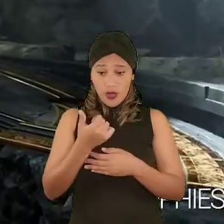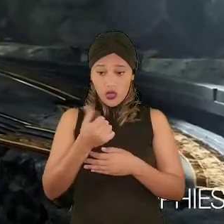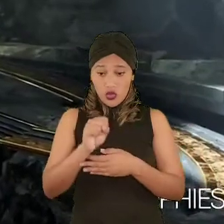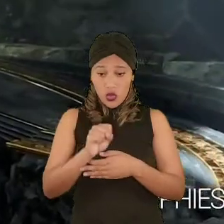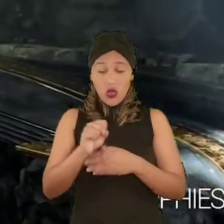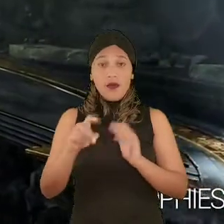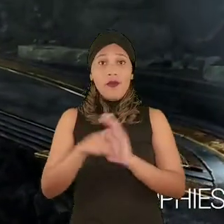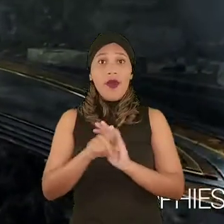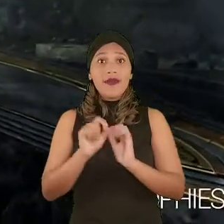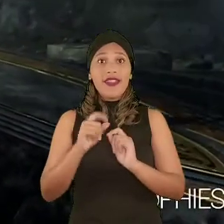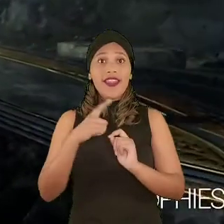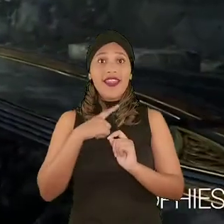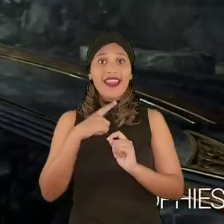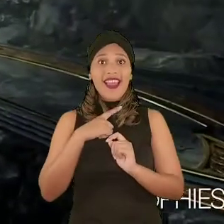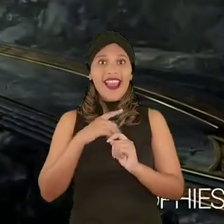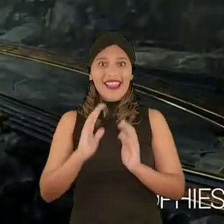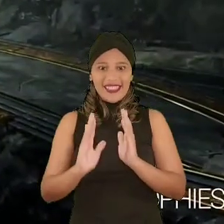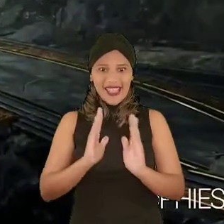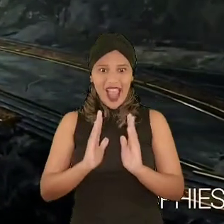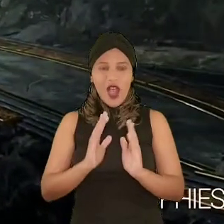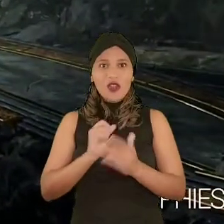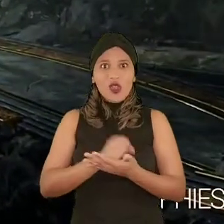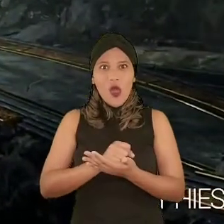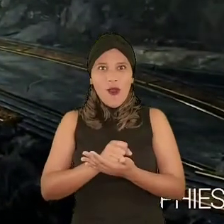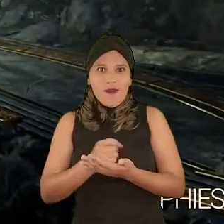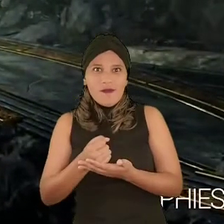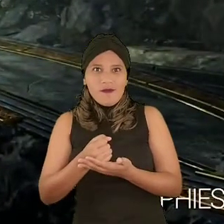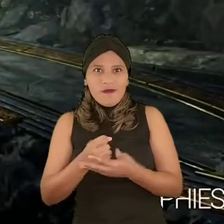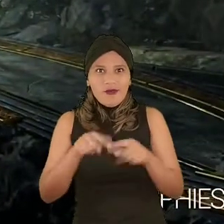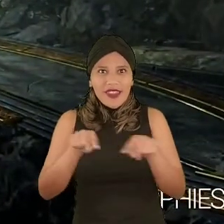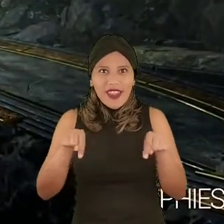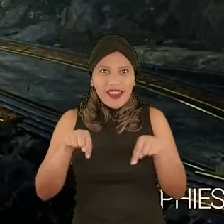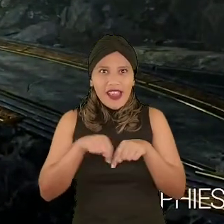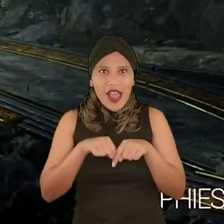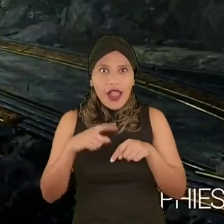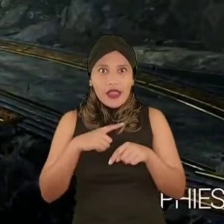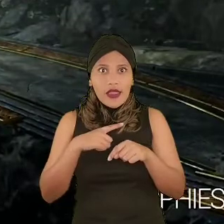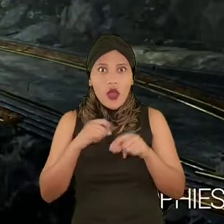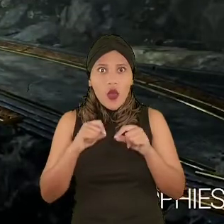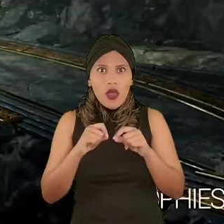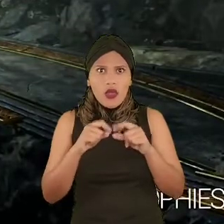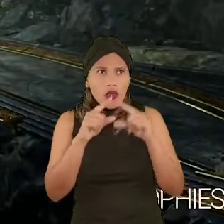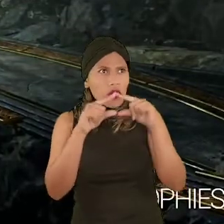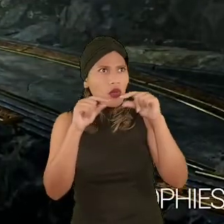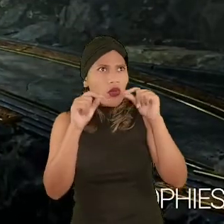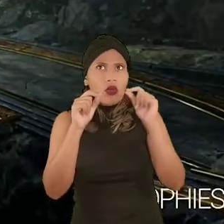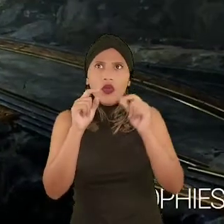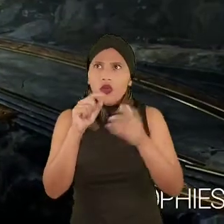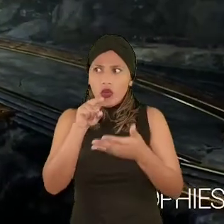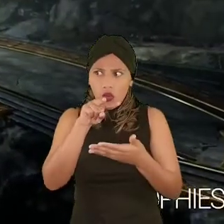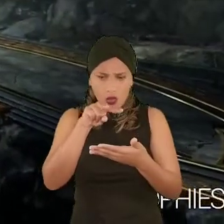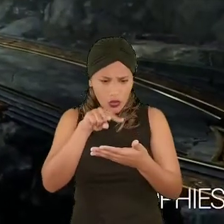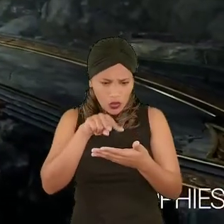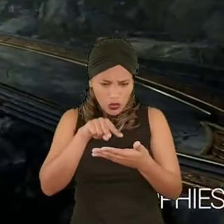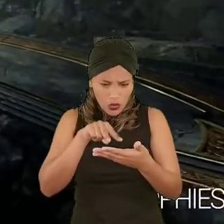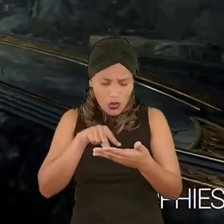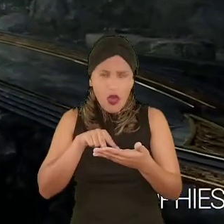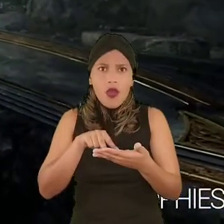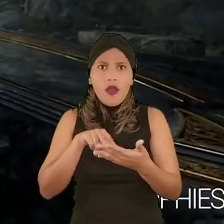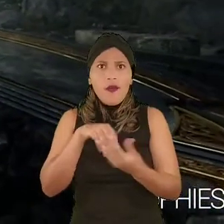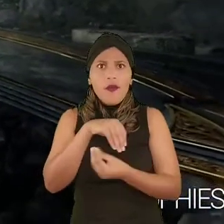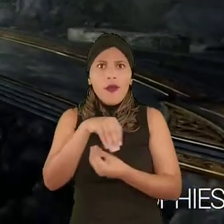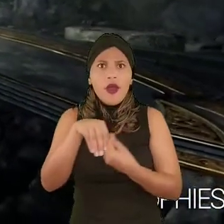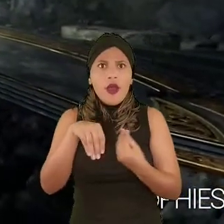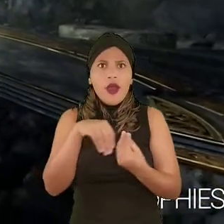exemplo, há o puzzle Estações, em que o jogador está em uma sala e aparecem símbolos após a leitura de uma frase embaralhada.